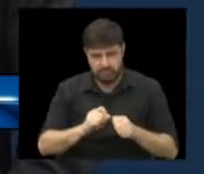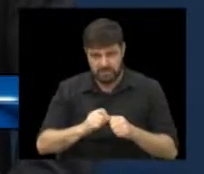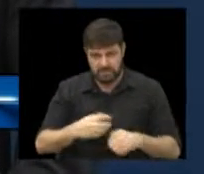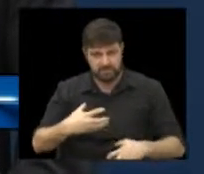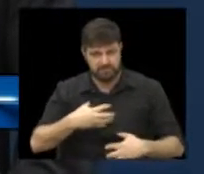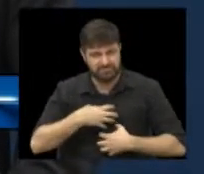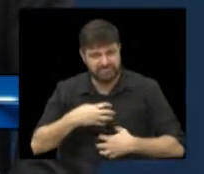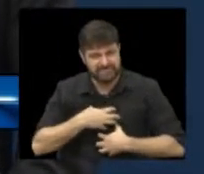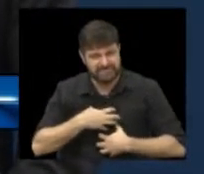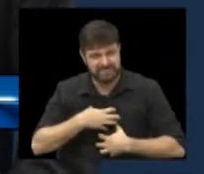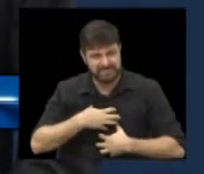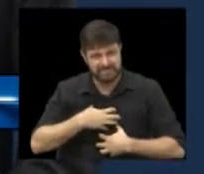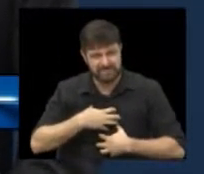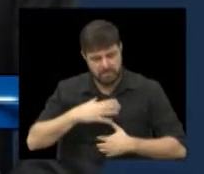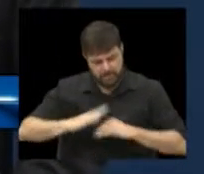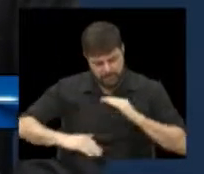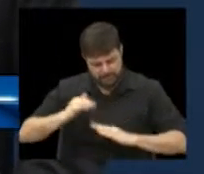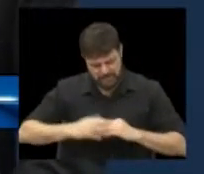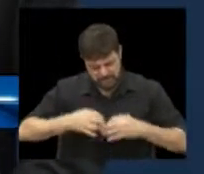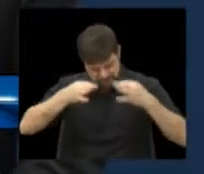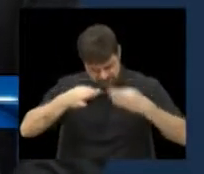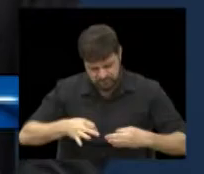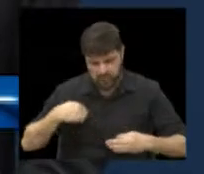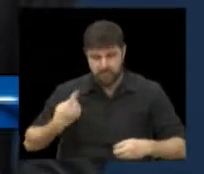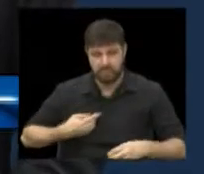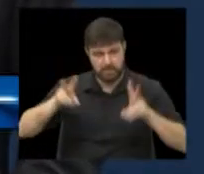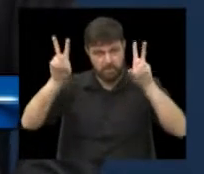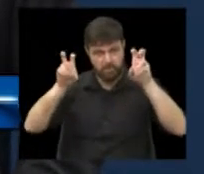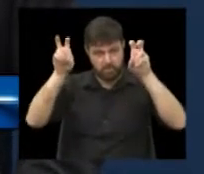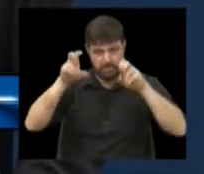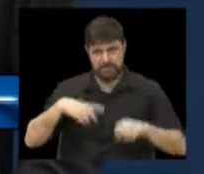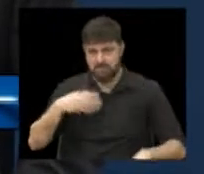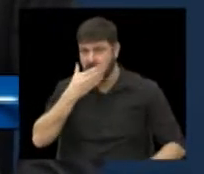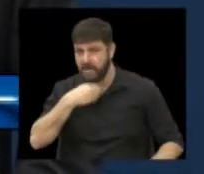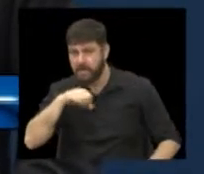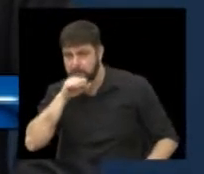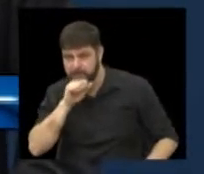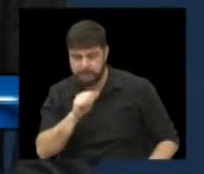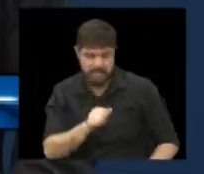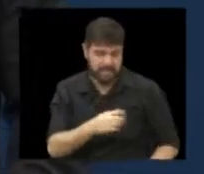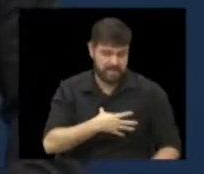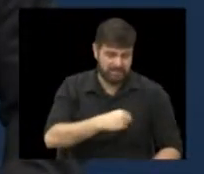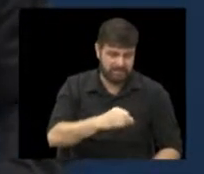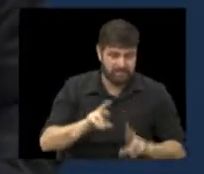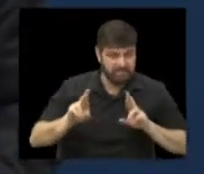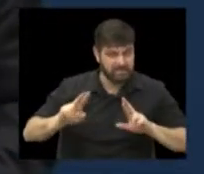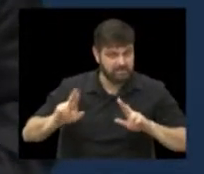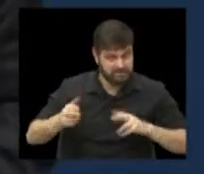de uma forma mais séria essa questão. Pais e filhos não são iguais.